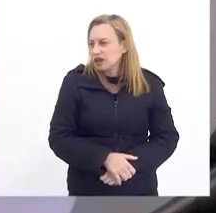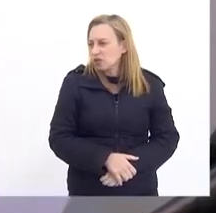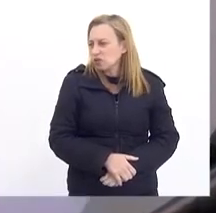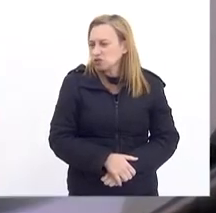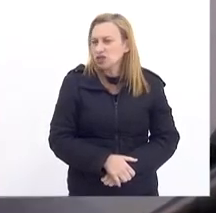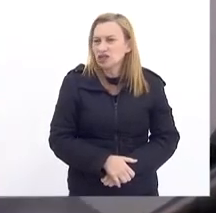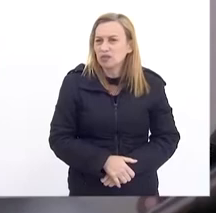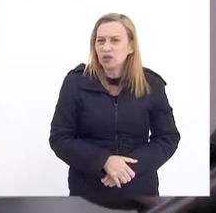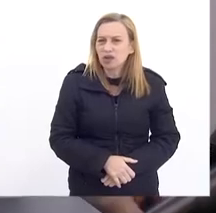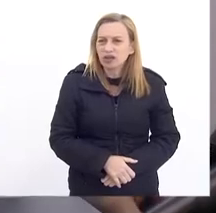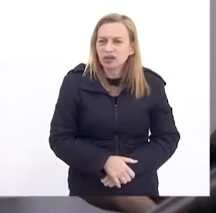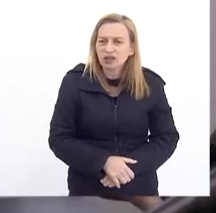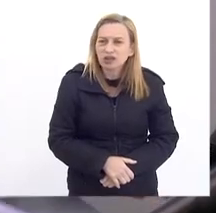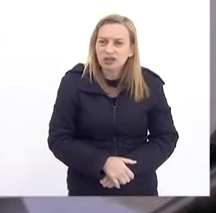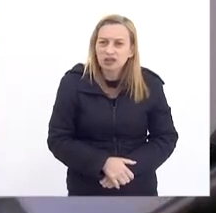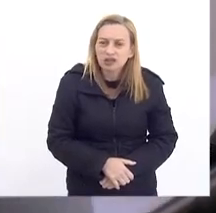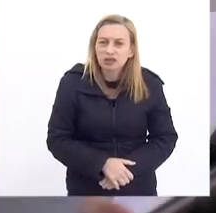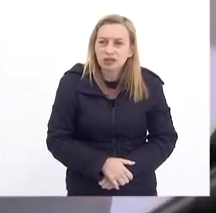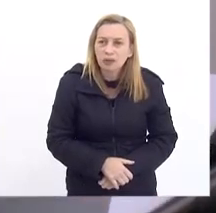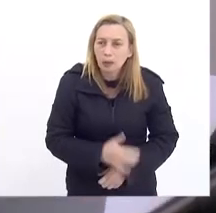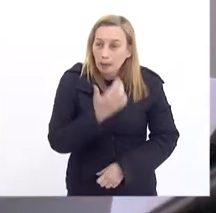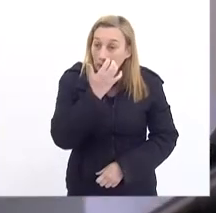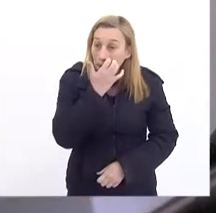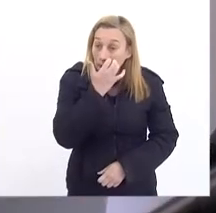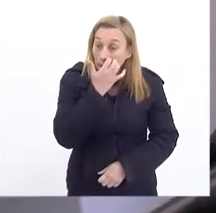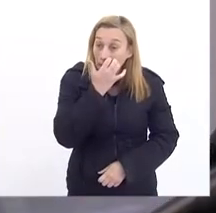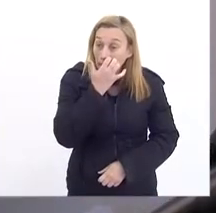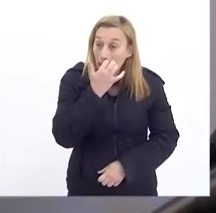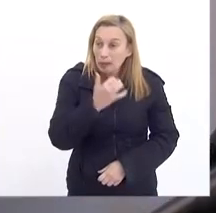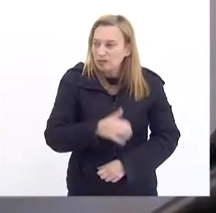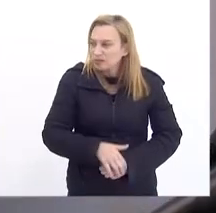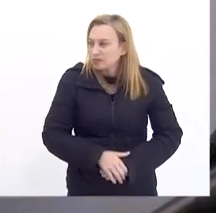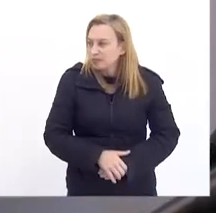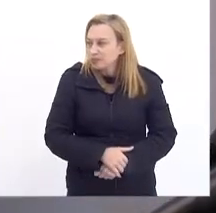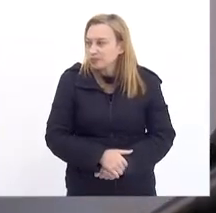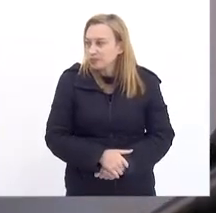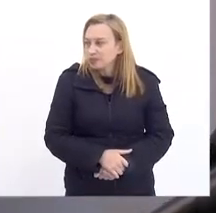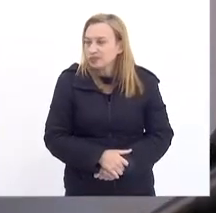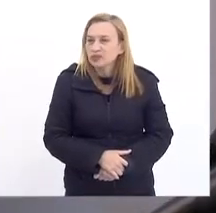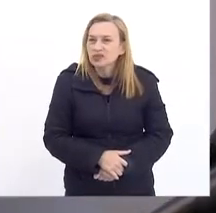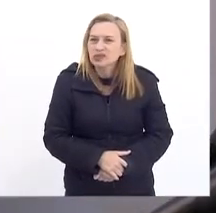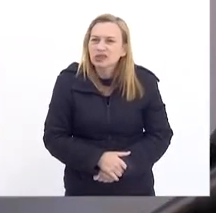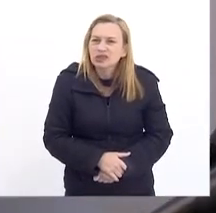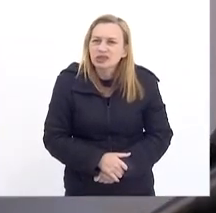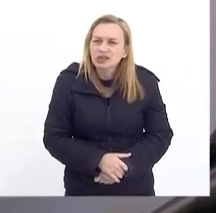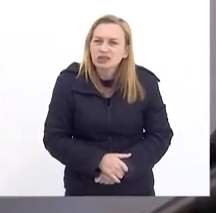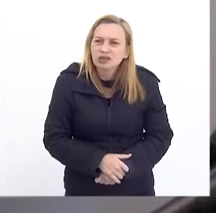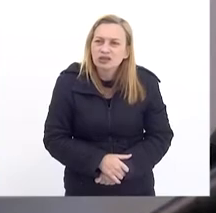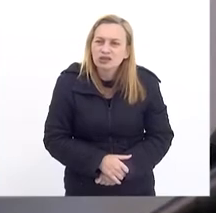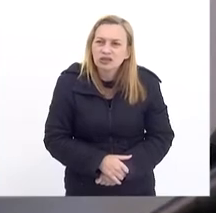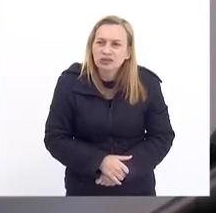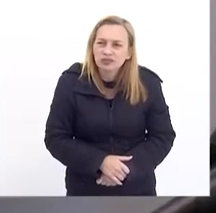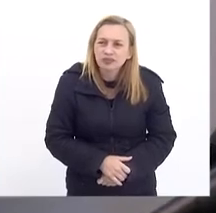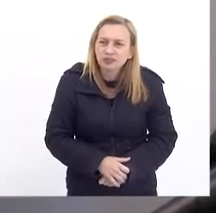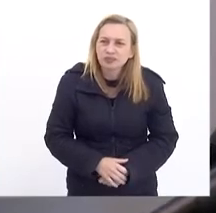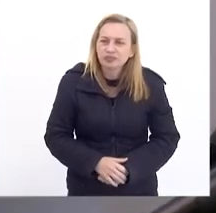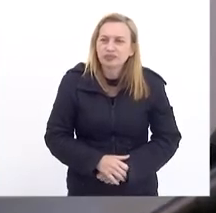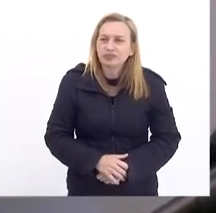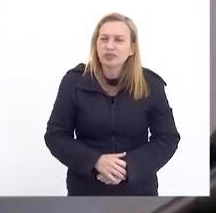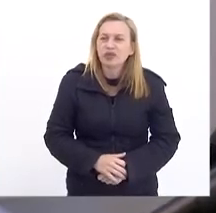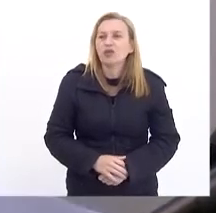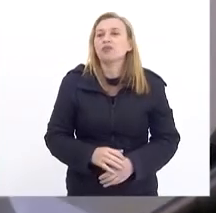realizar a gestão que vem fazendo, mas eu repito, dinheiro no caixa, sem gestão e responsabilidade